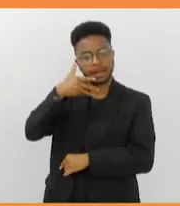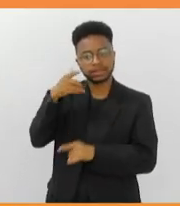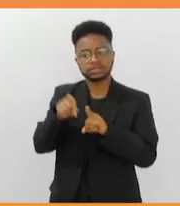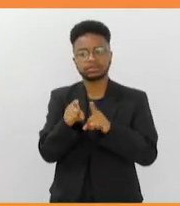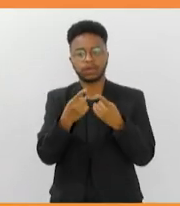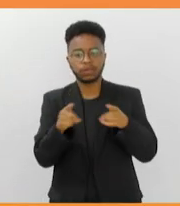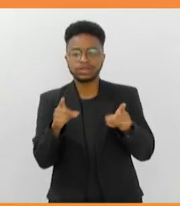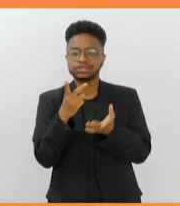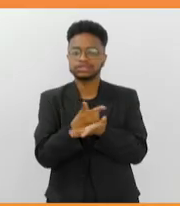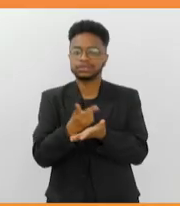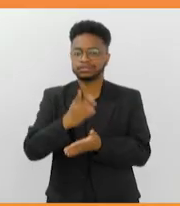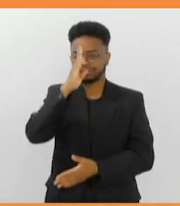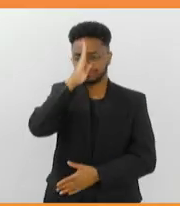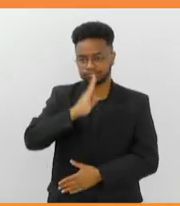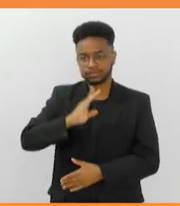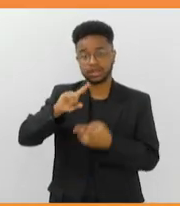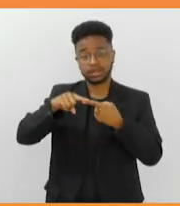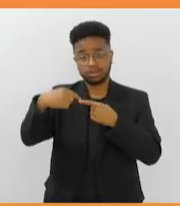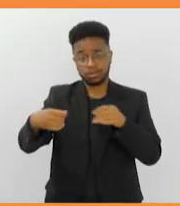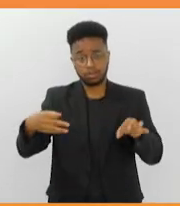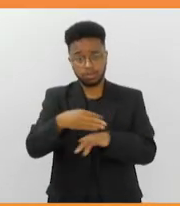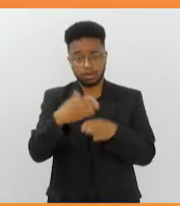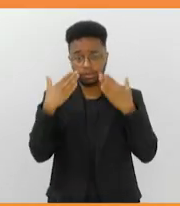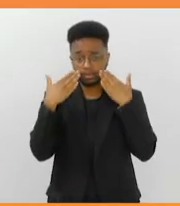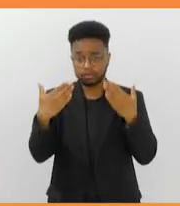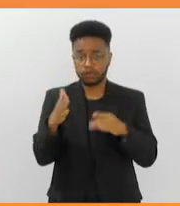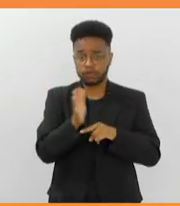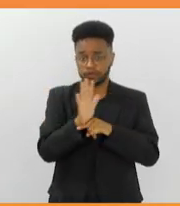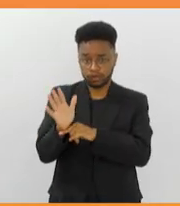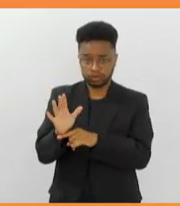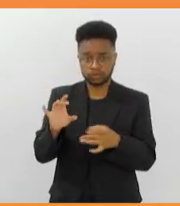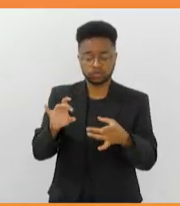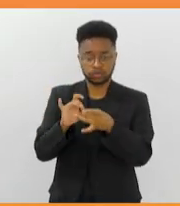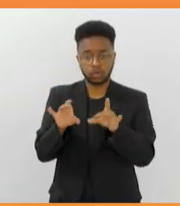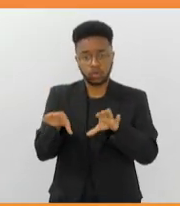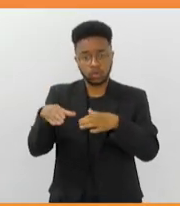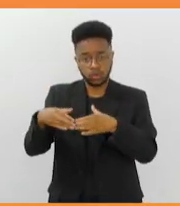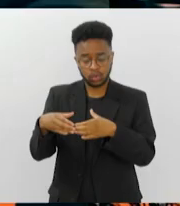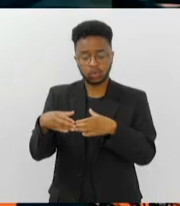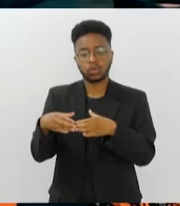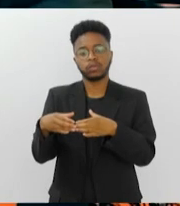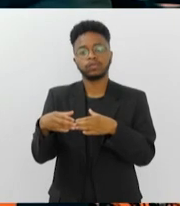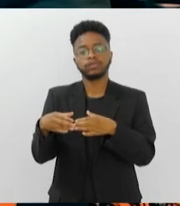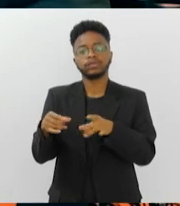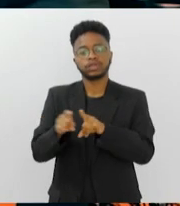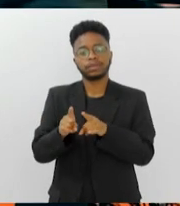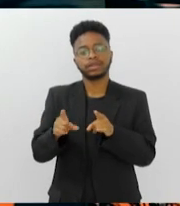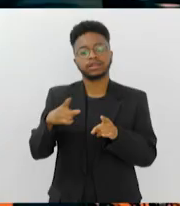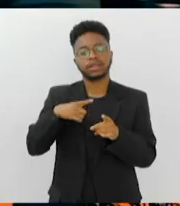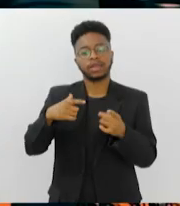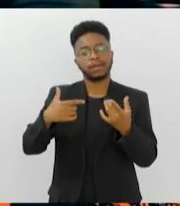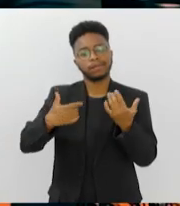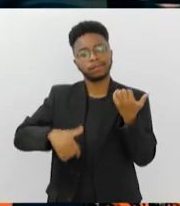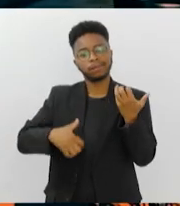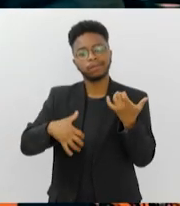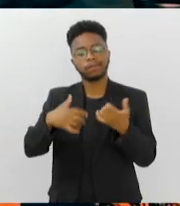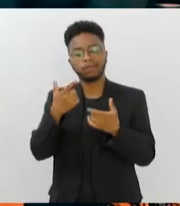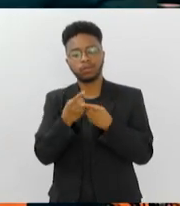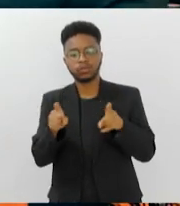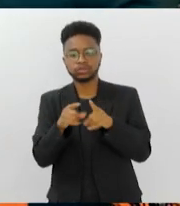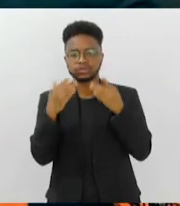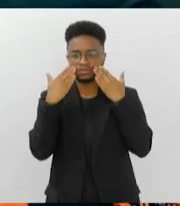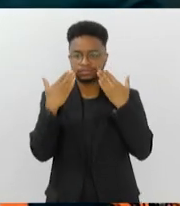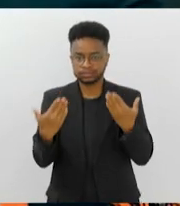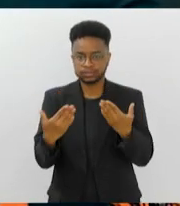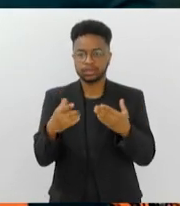com entrada gratuita. Depois das exibições de cinema pelo Cine Club Baixada Cine, é a vez da música, com o grupo Jazz Colado.